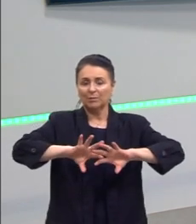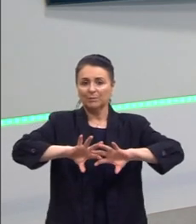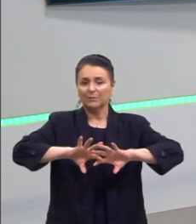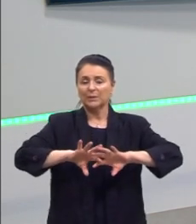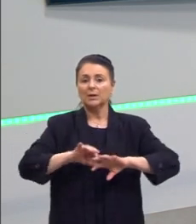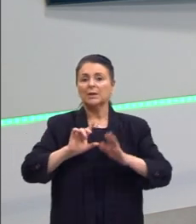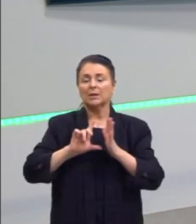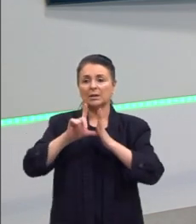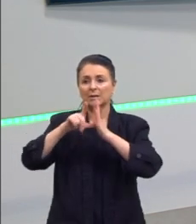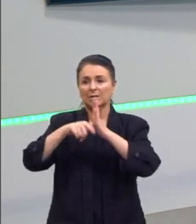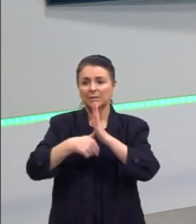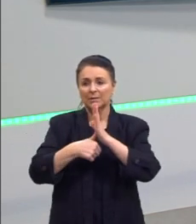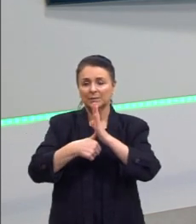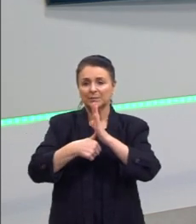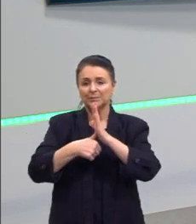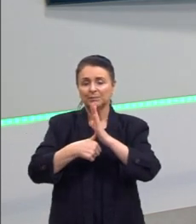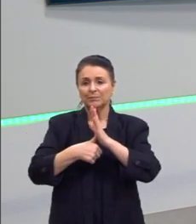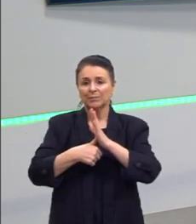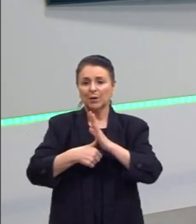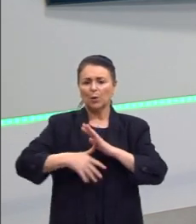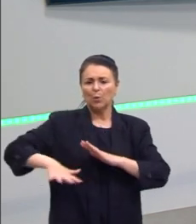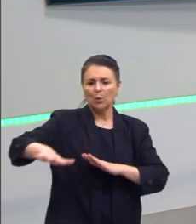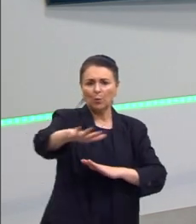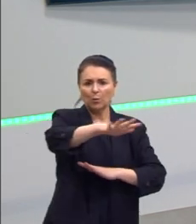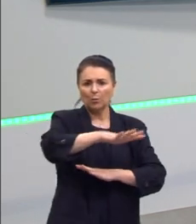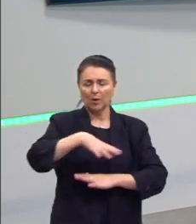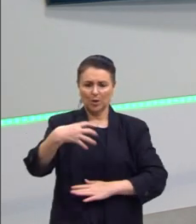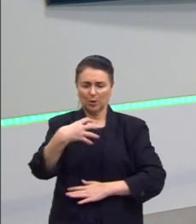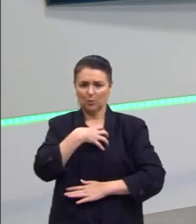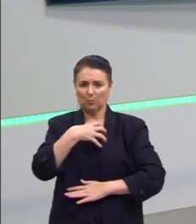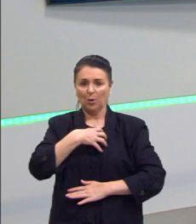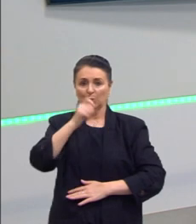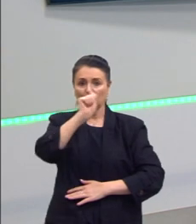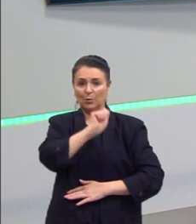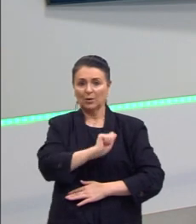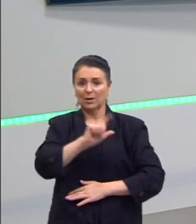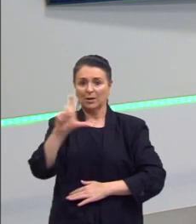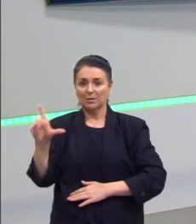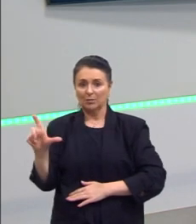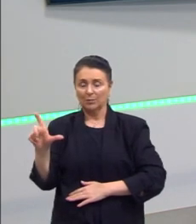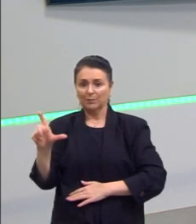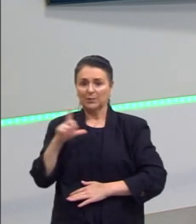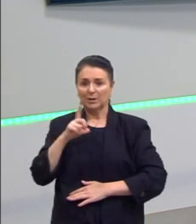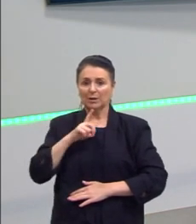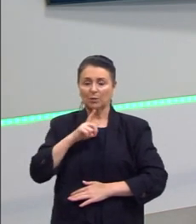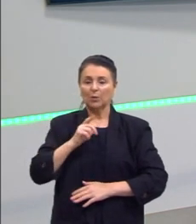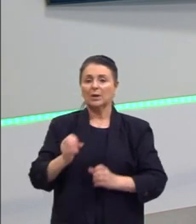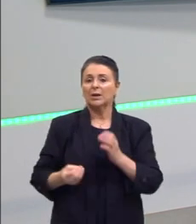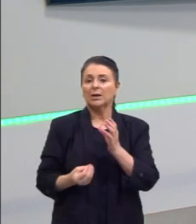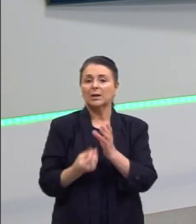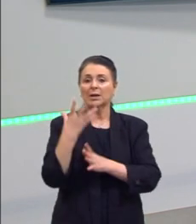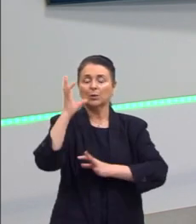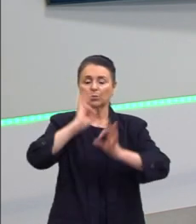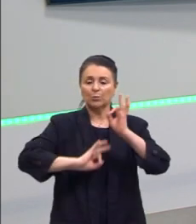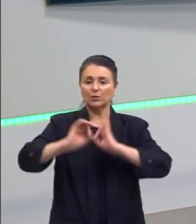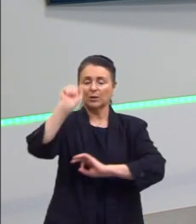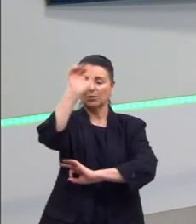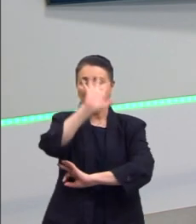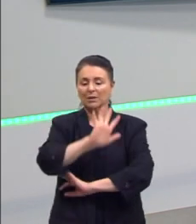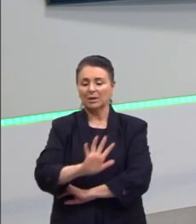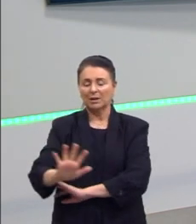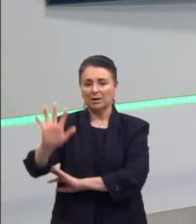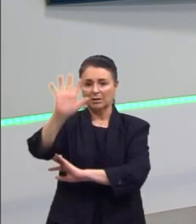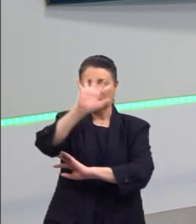E depois, o meio e o modo em azul por meio da criação de um projeto nacional